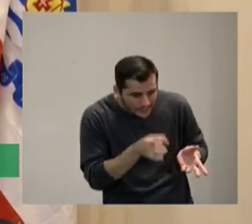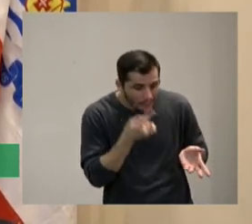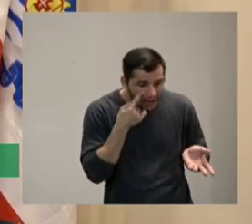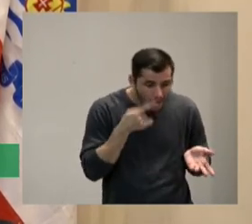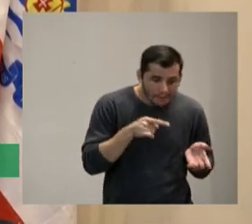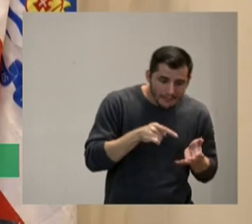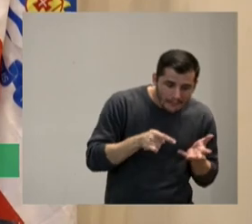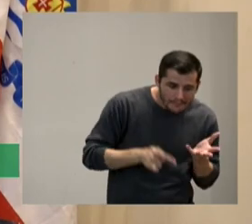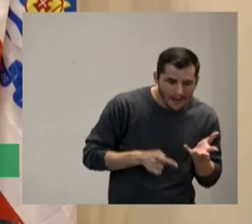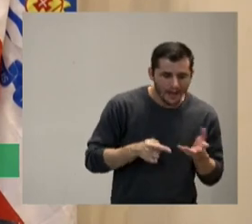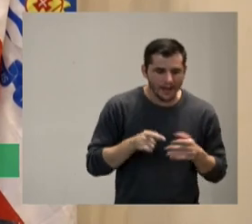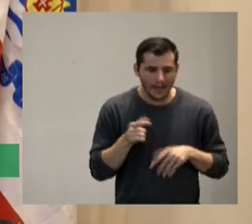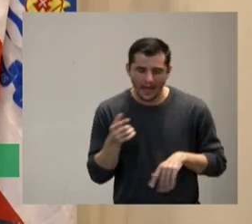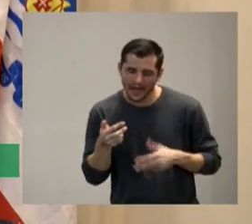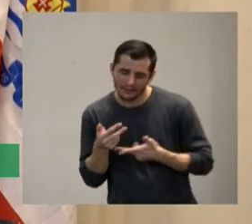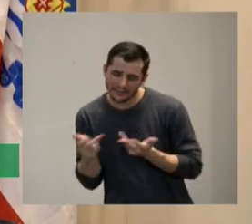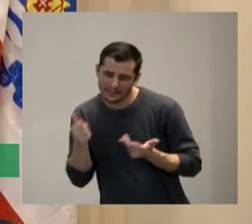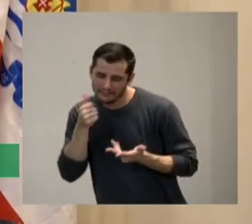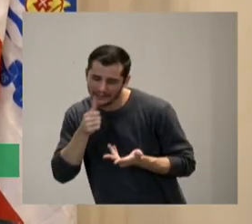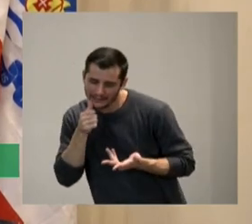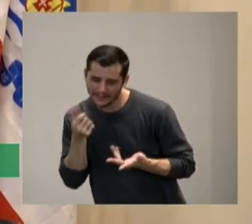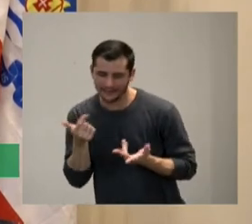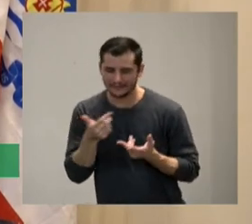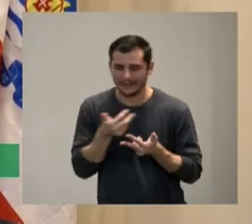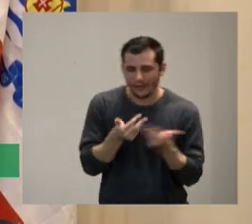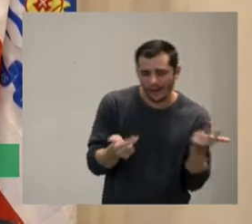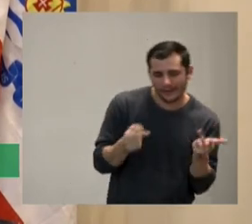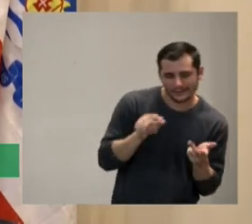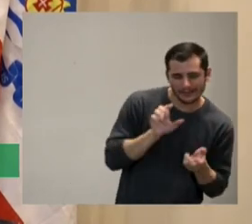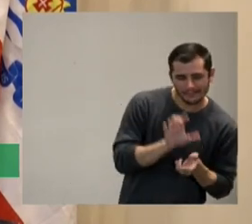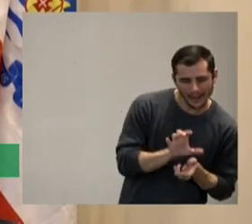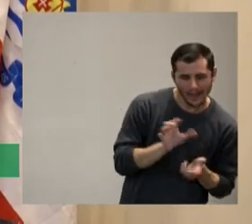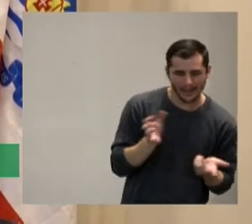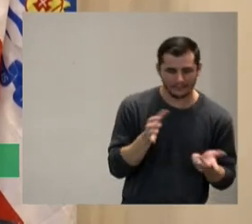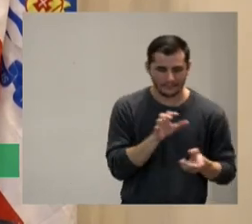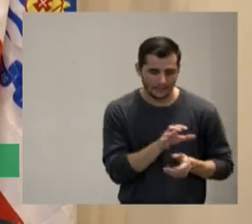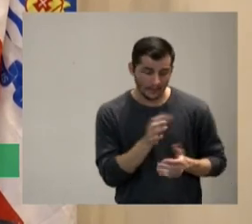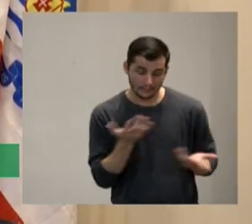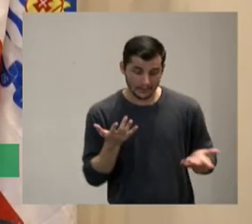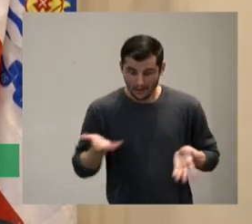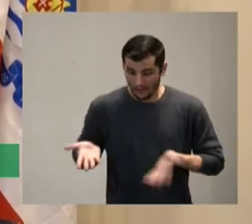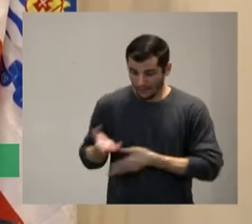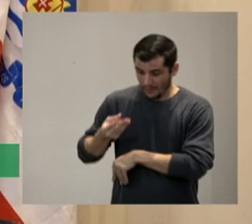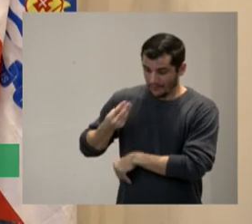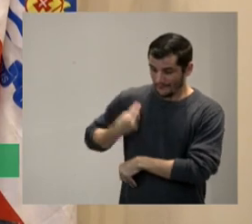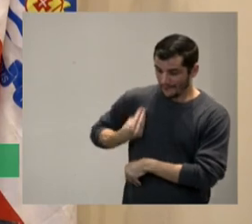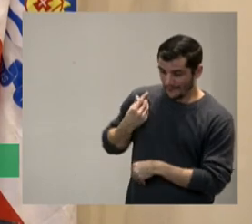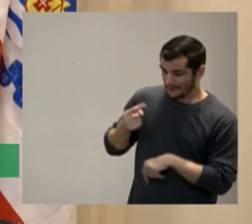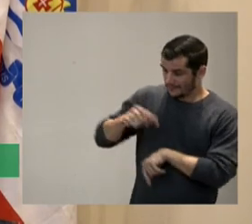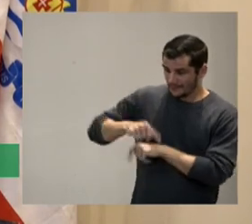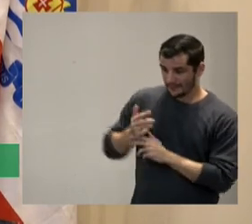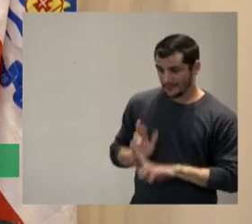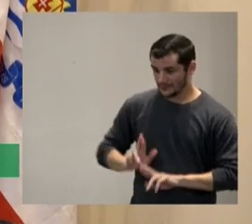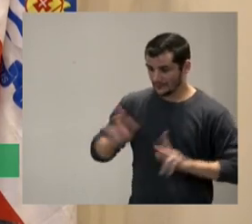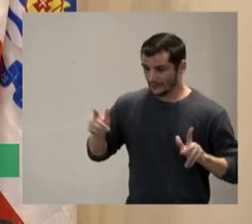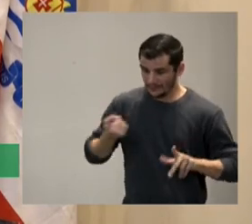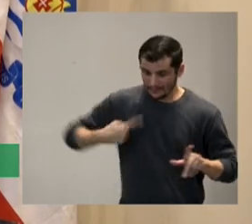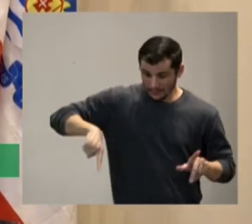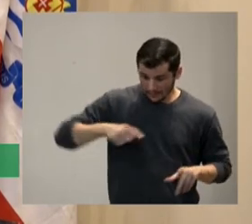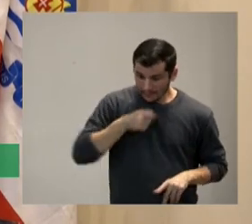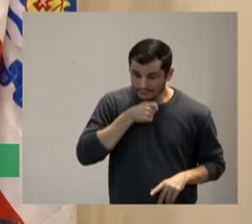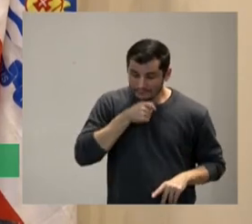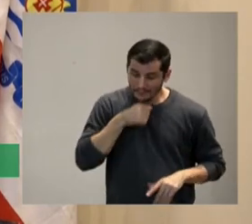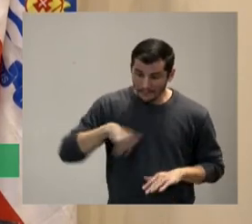outro é outra coisa é outro momento e para nós que somos mais antigos a gente tem que